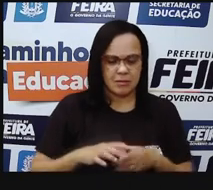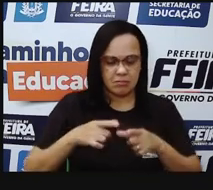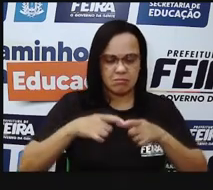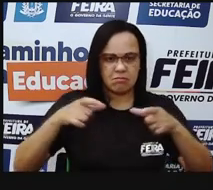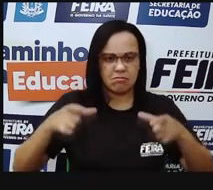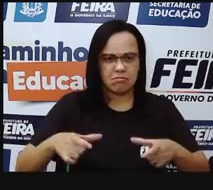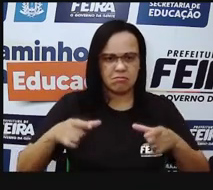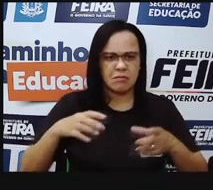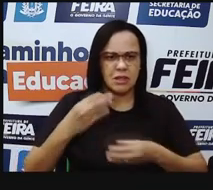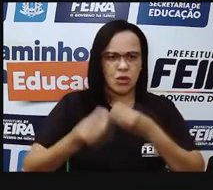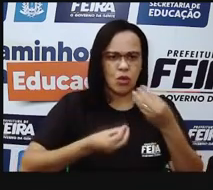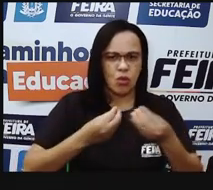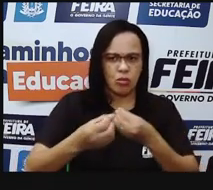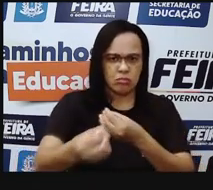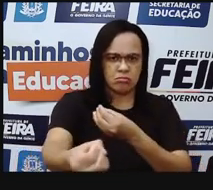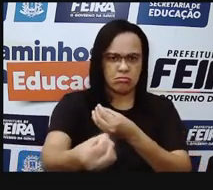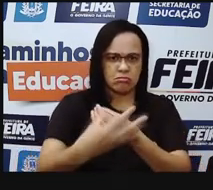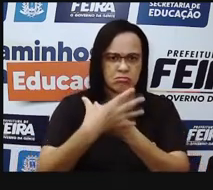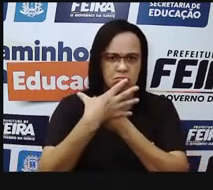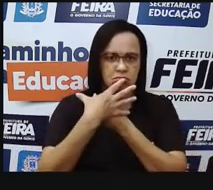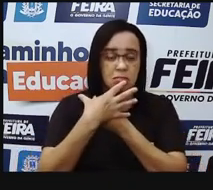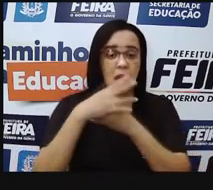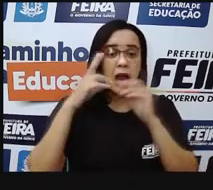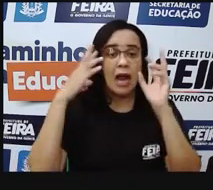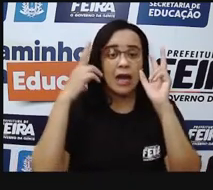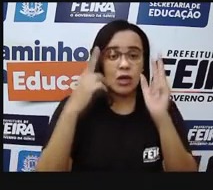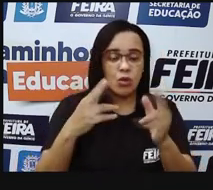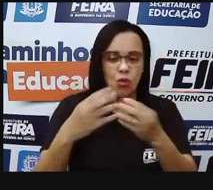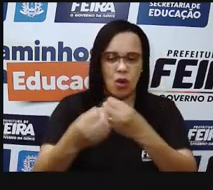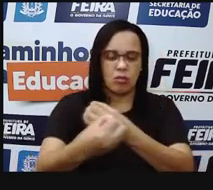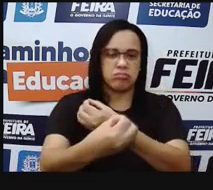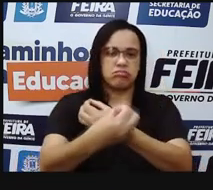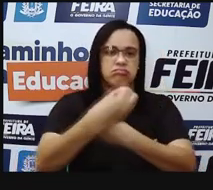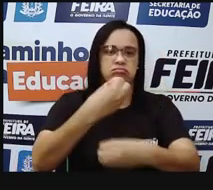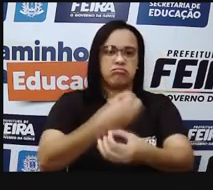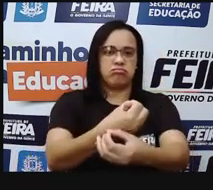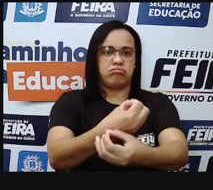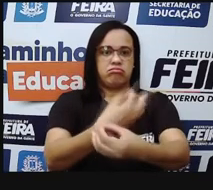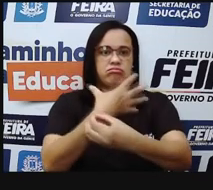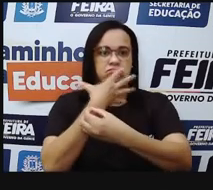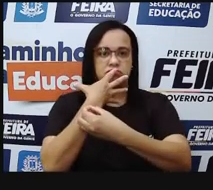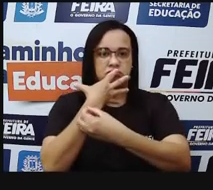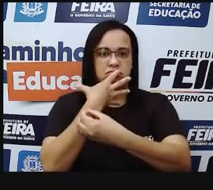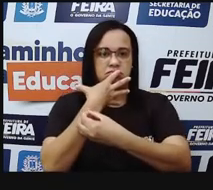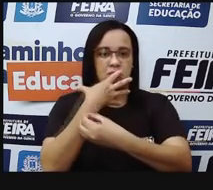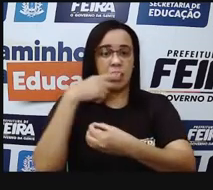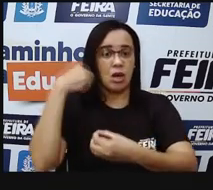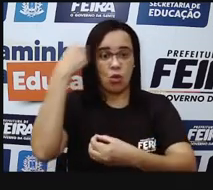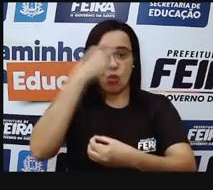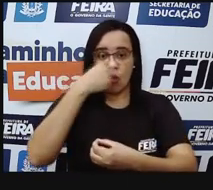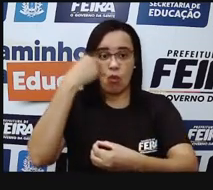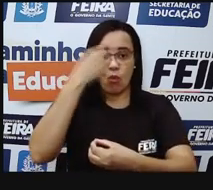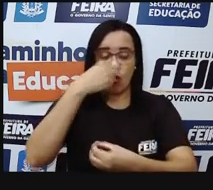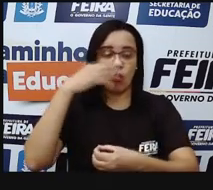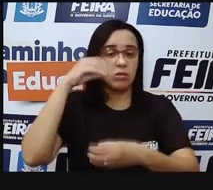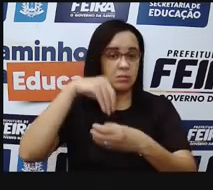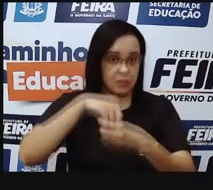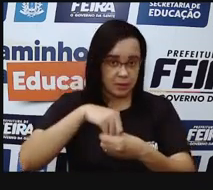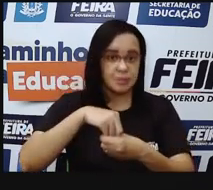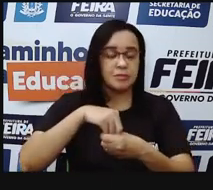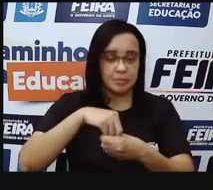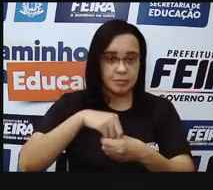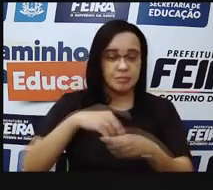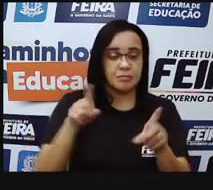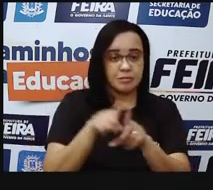permitir a entrada, a passagem da luz pra dentro do nosso olho. E a nossa pupila, lembra que ela pode dilatar e ela